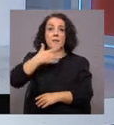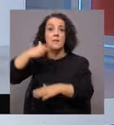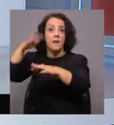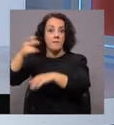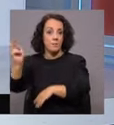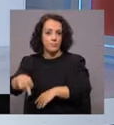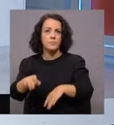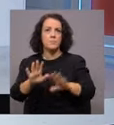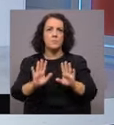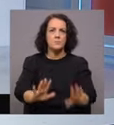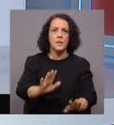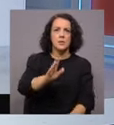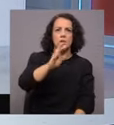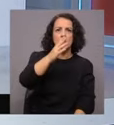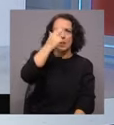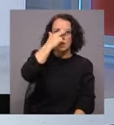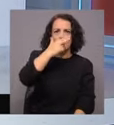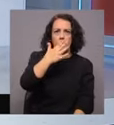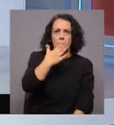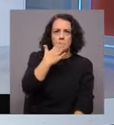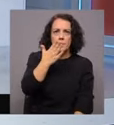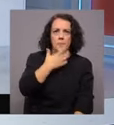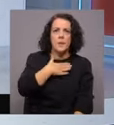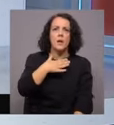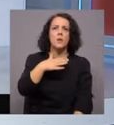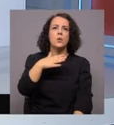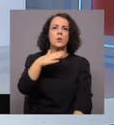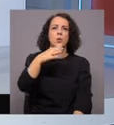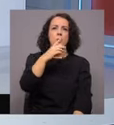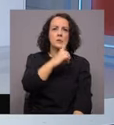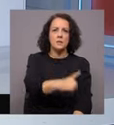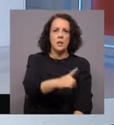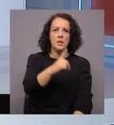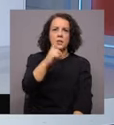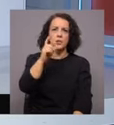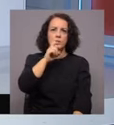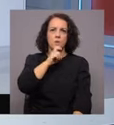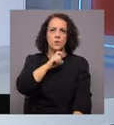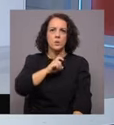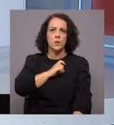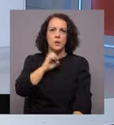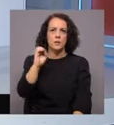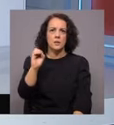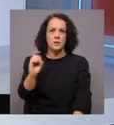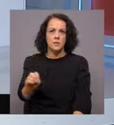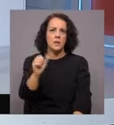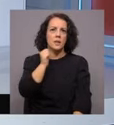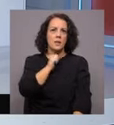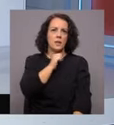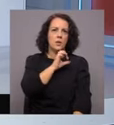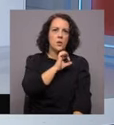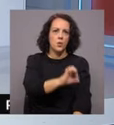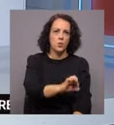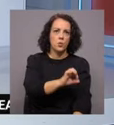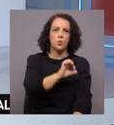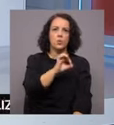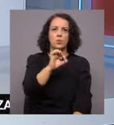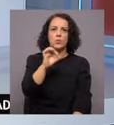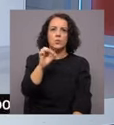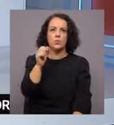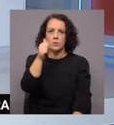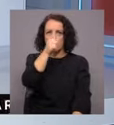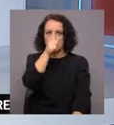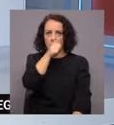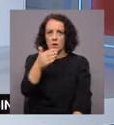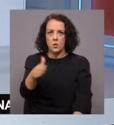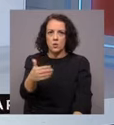Branco, 0 para a Guarda, 11 para Santarém, no litoral 8 para Coimbra e para Leiria. 10 para Lisboa, o